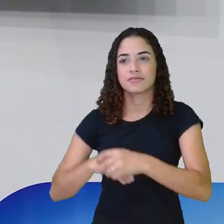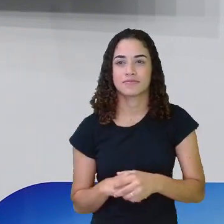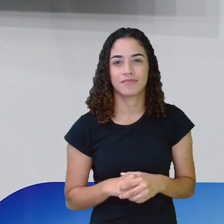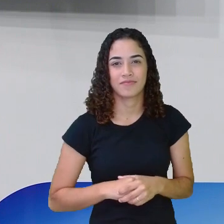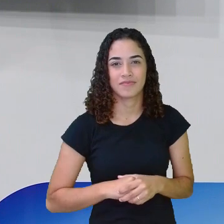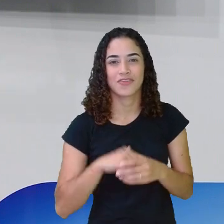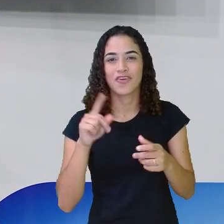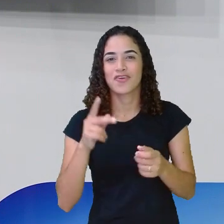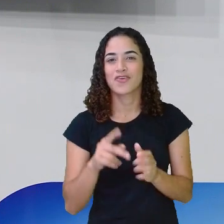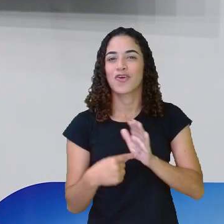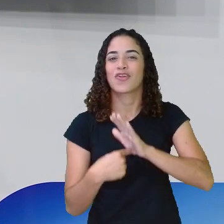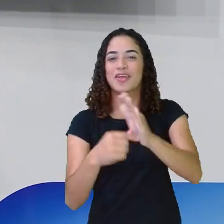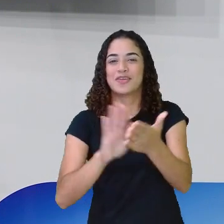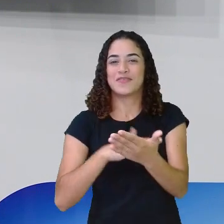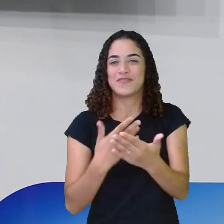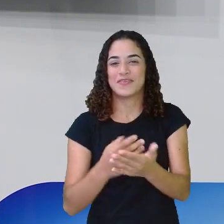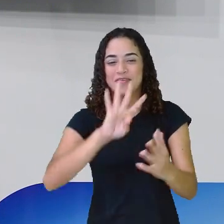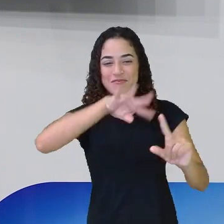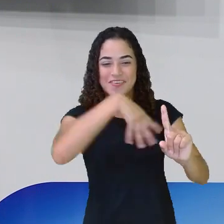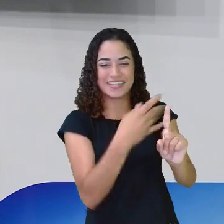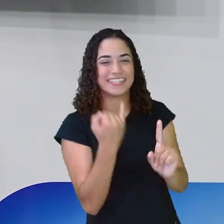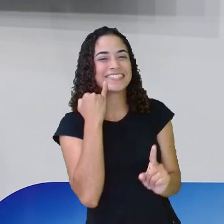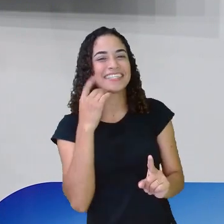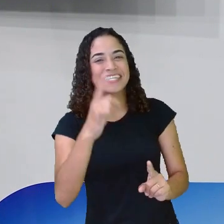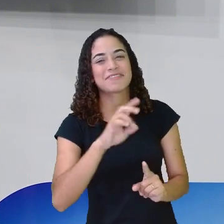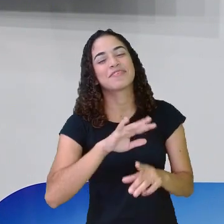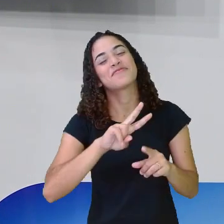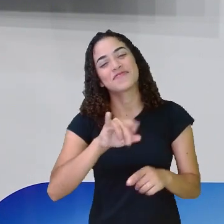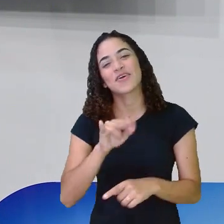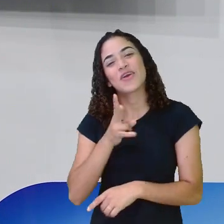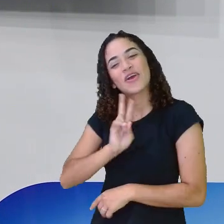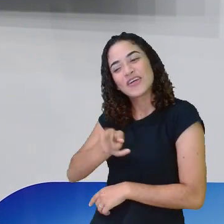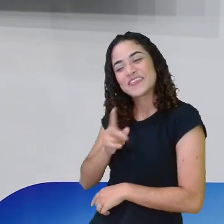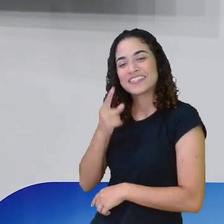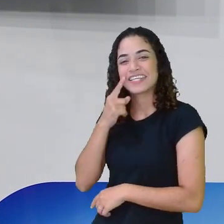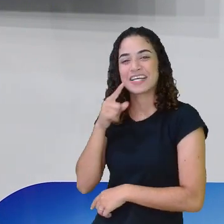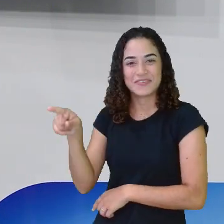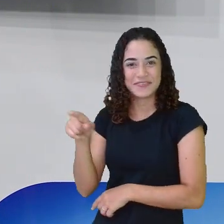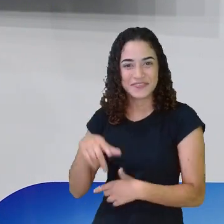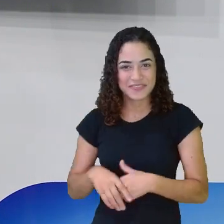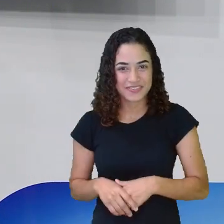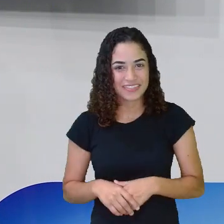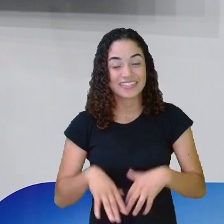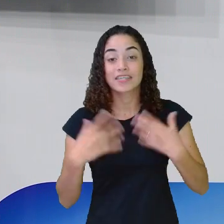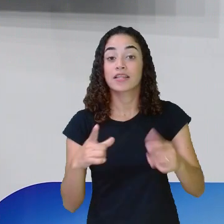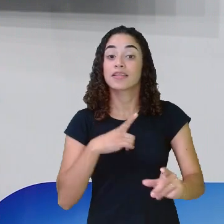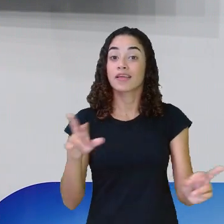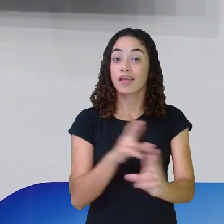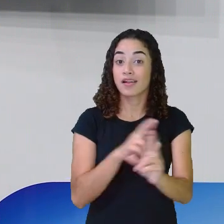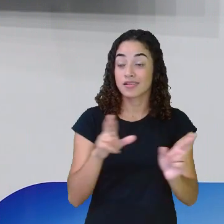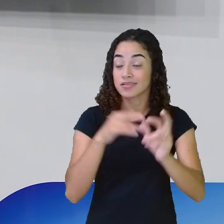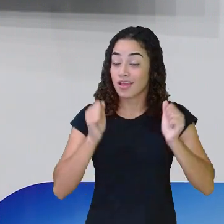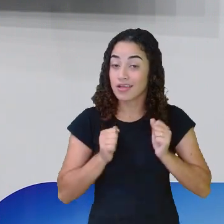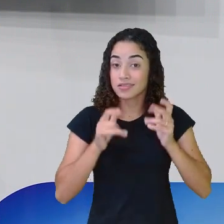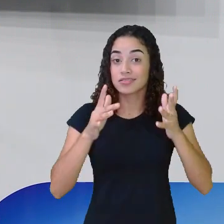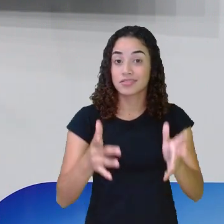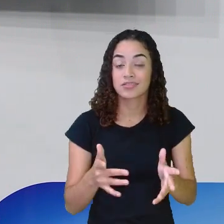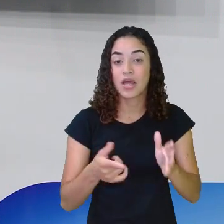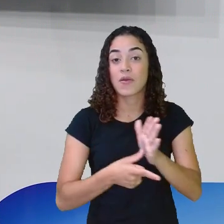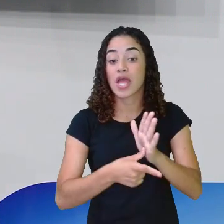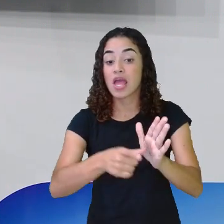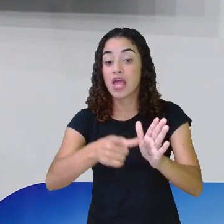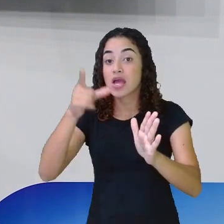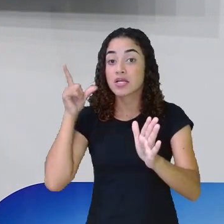aqui a intérprete para fazer uma homenagem ainda, mas vai contar para a professora Kedna aqui. Tem relação com o fato ou ação que ocorreu